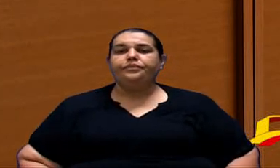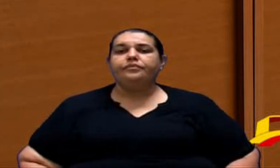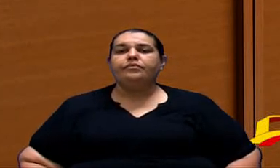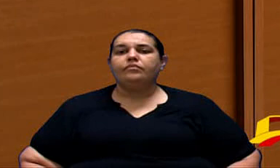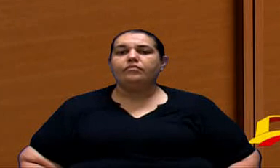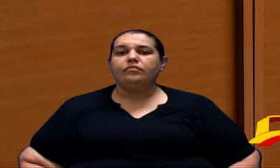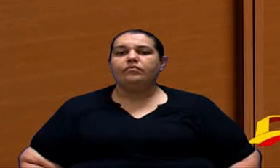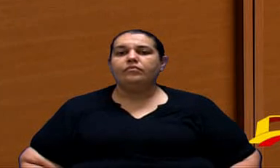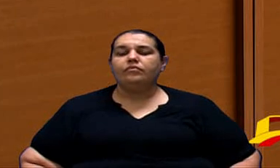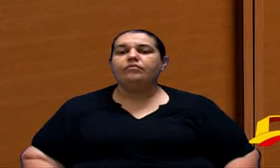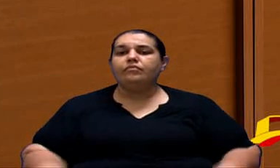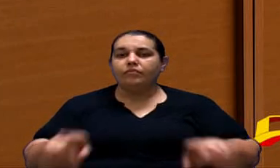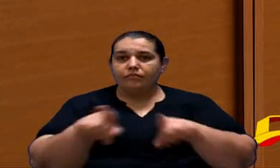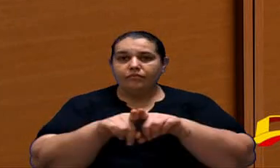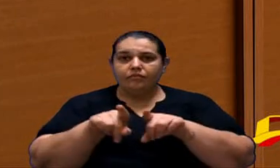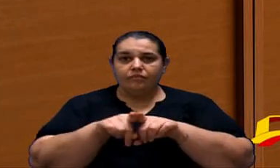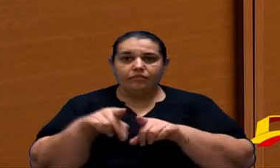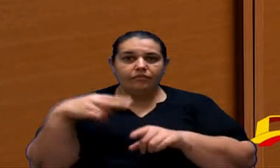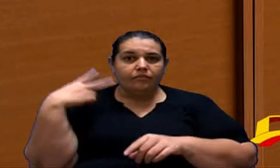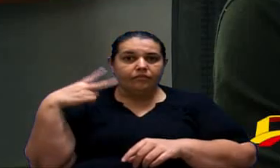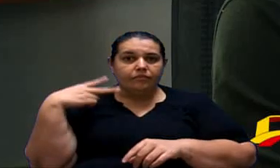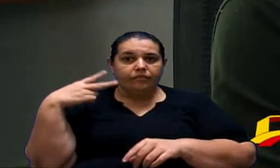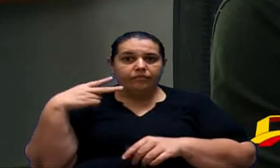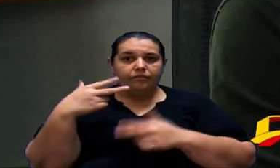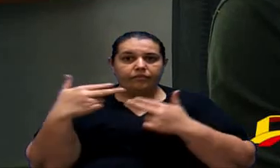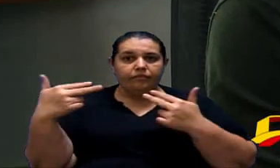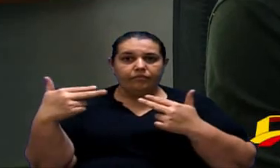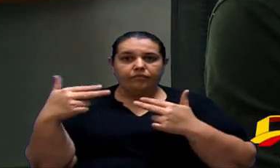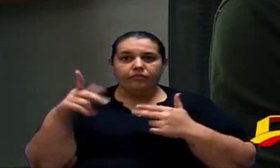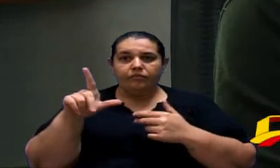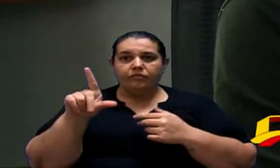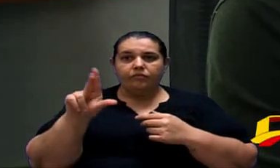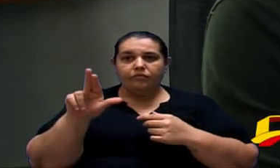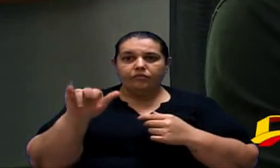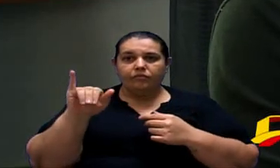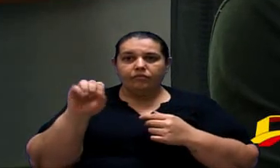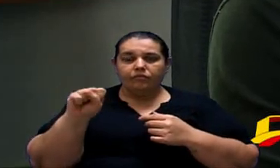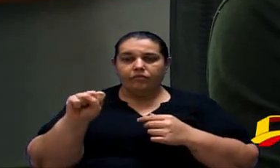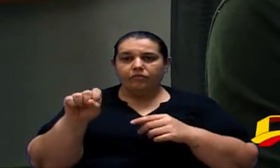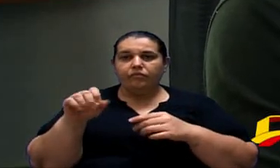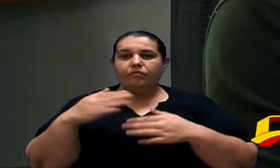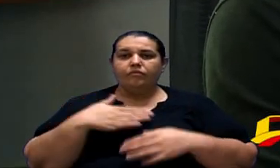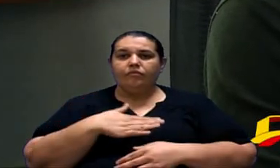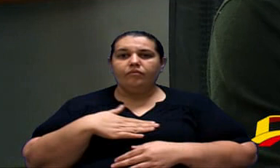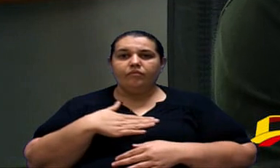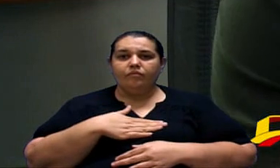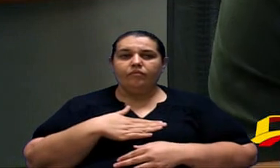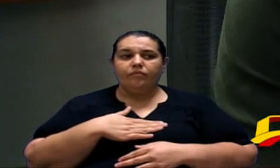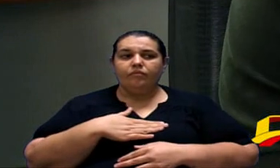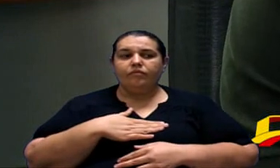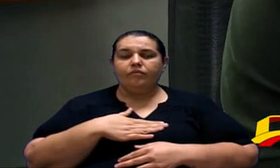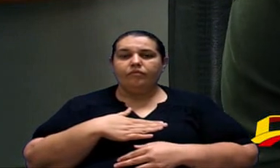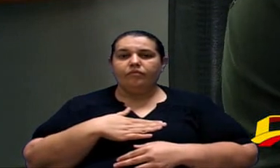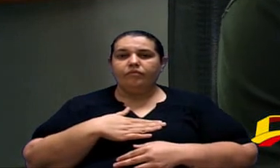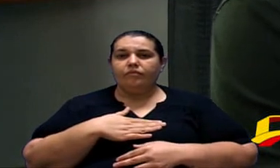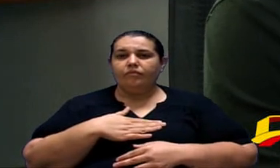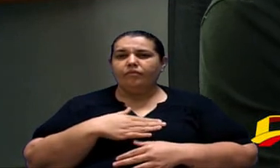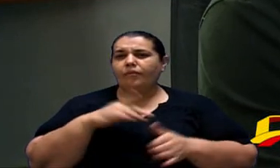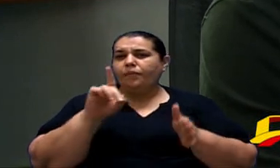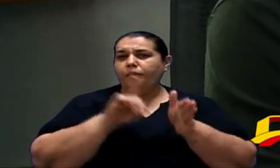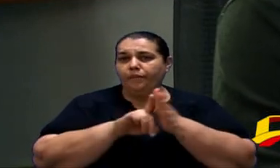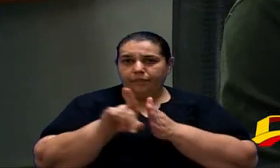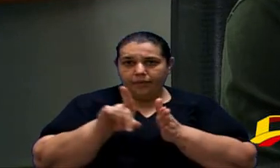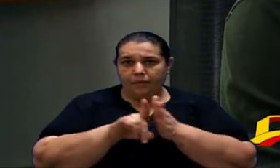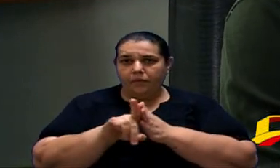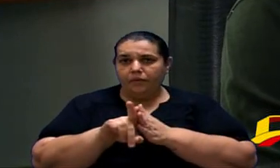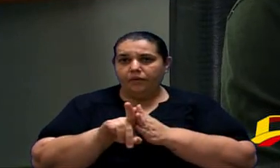também também o vereador vereadores o Luiz presidente Luiz eu gostaria de de questionar